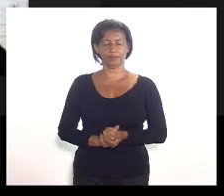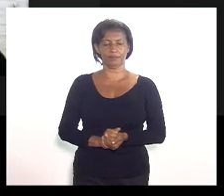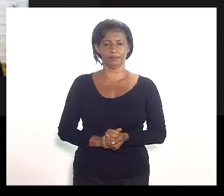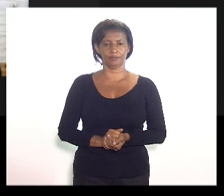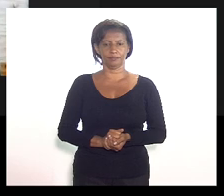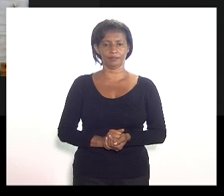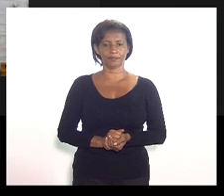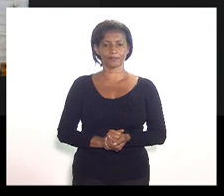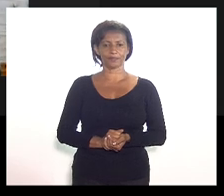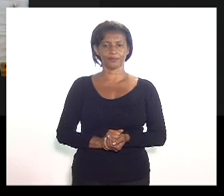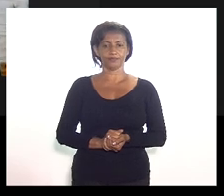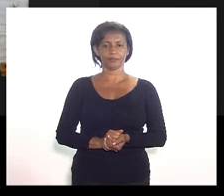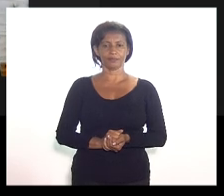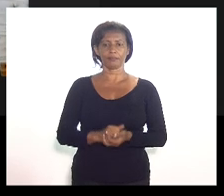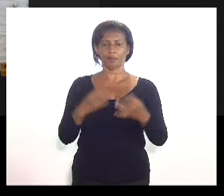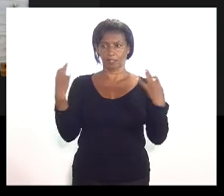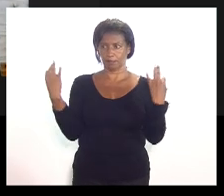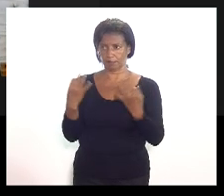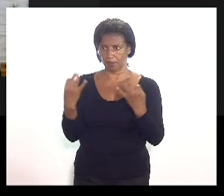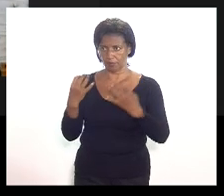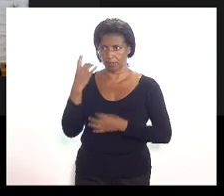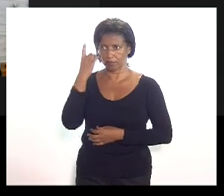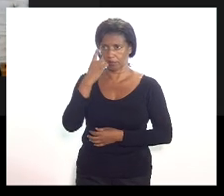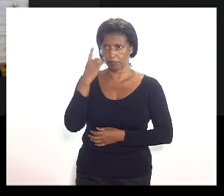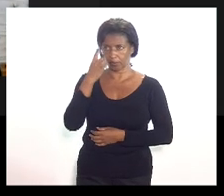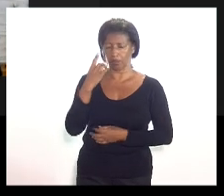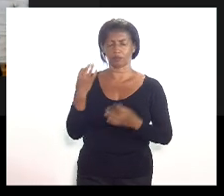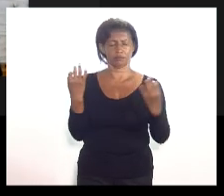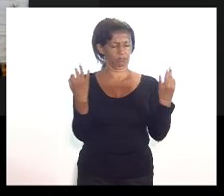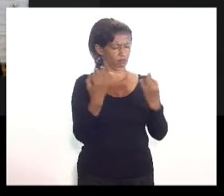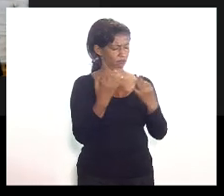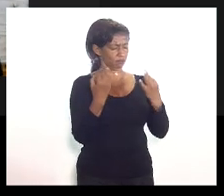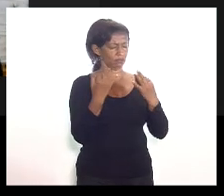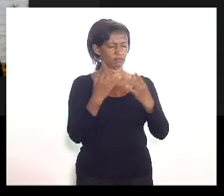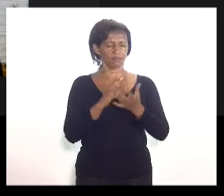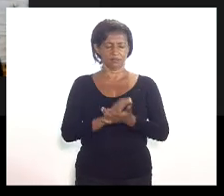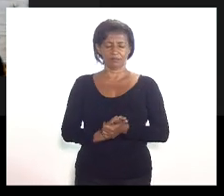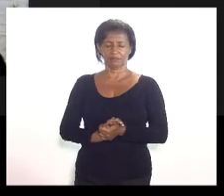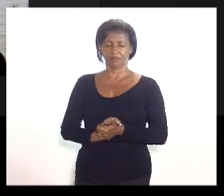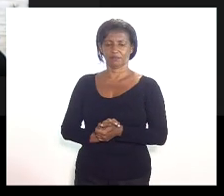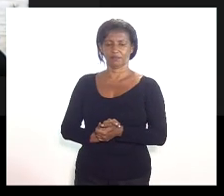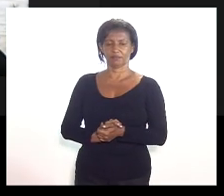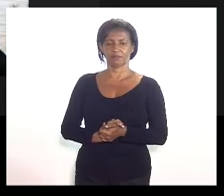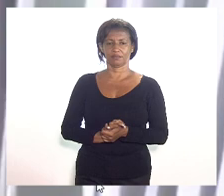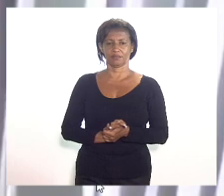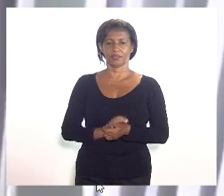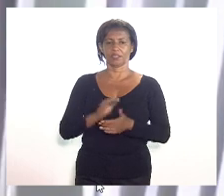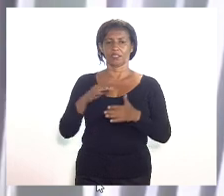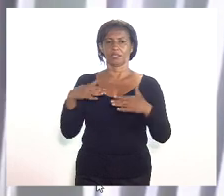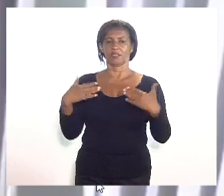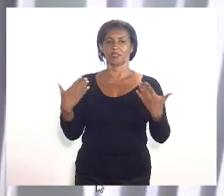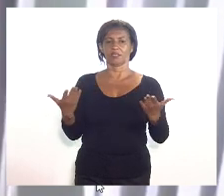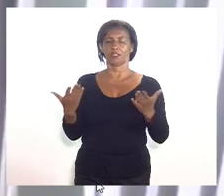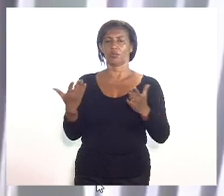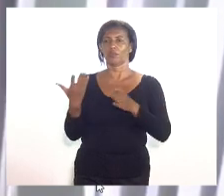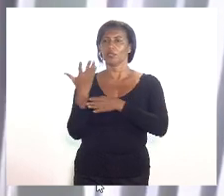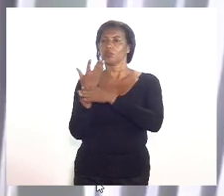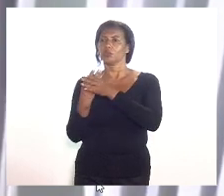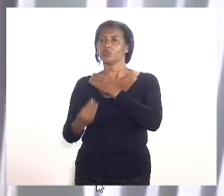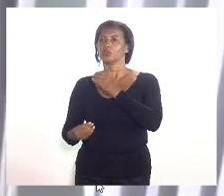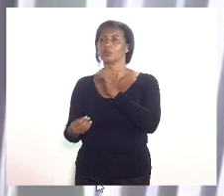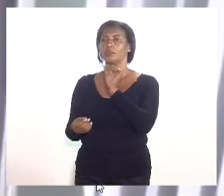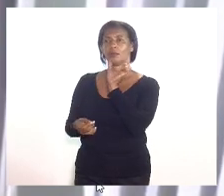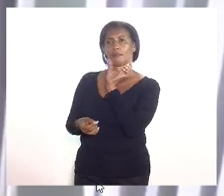Perfeito, deputada Rejani? Perfeito. Perfeito. Obrigada. Desculpe, deputada Marta. Então, vai sumir a expressão